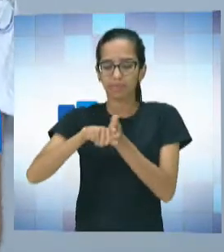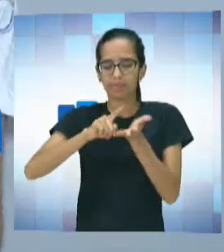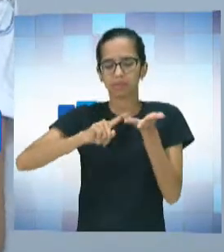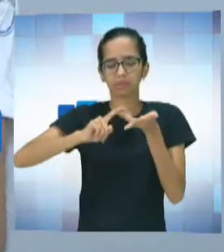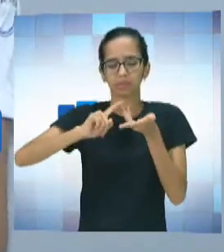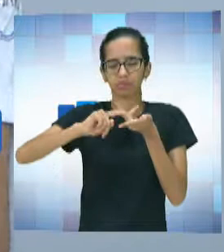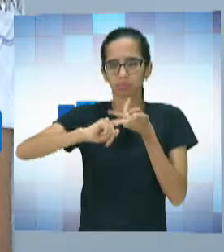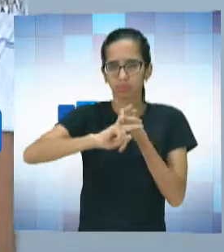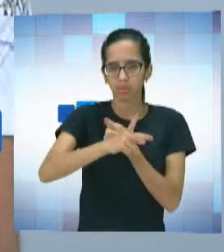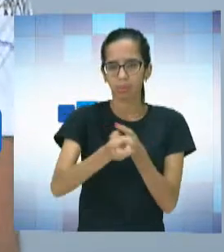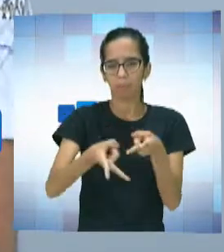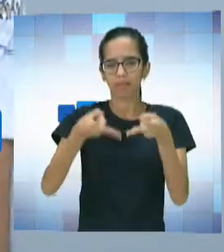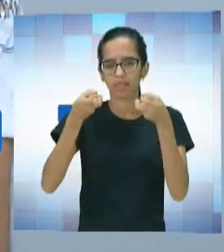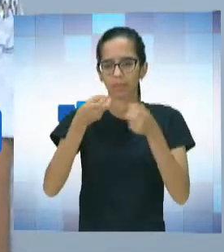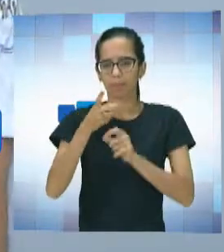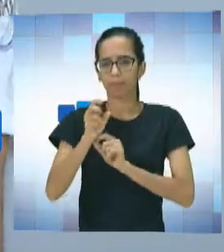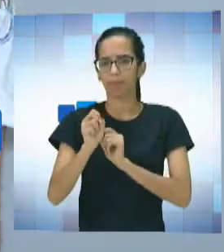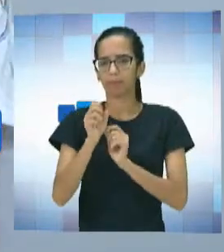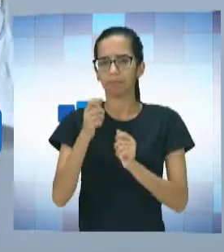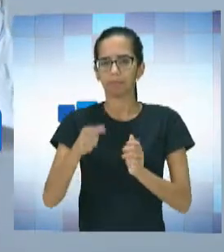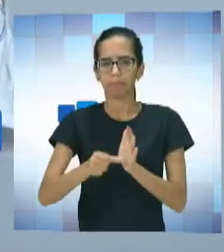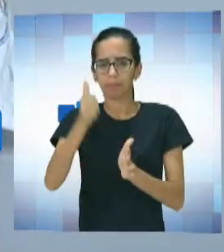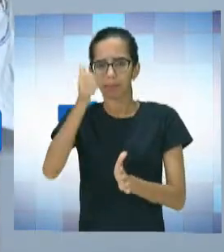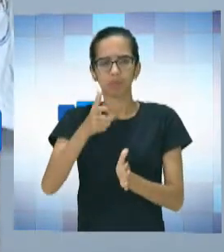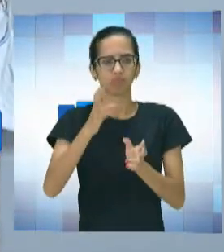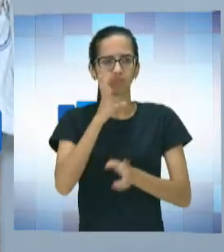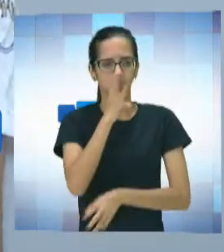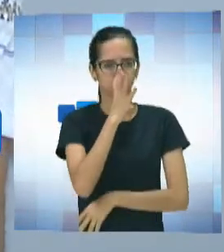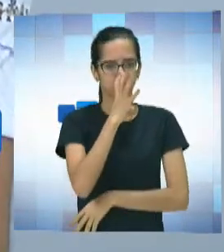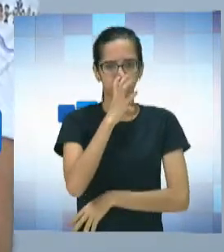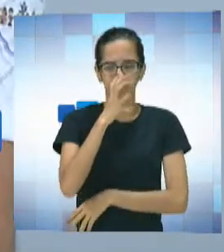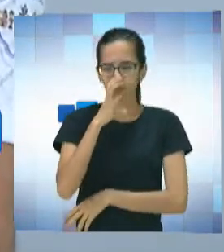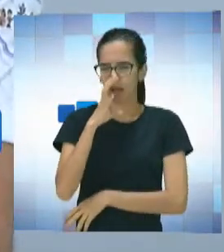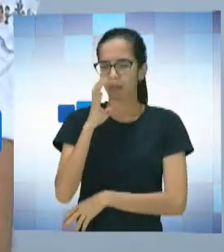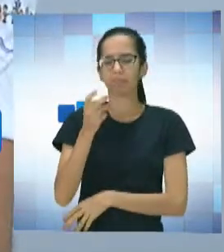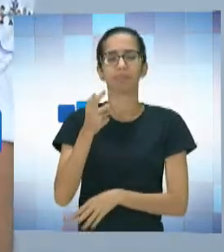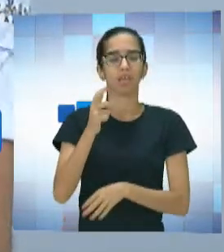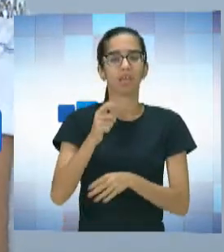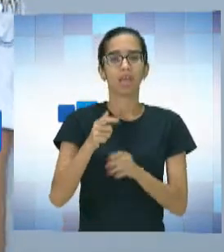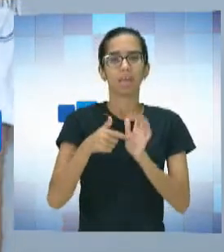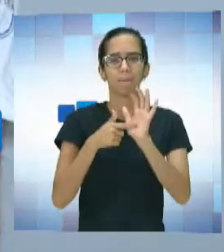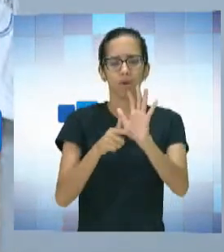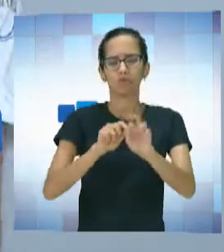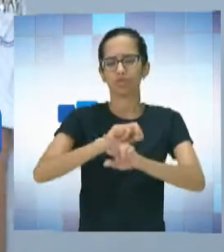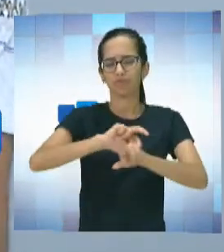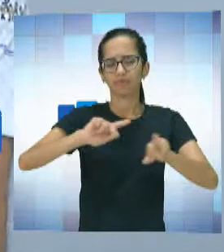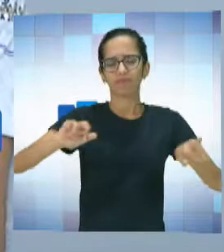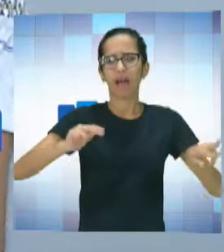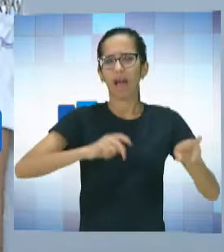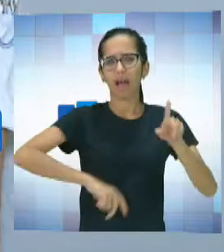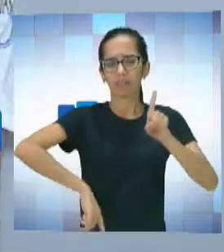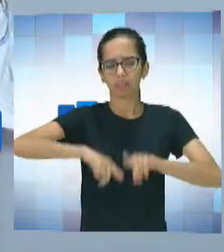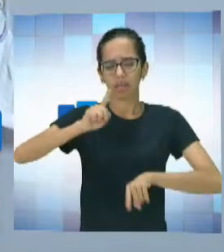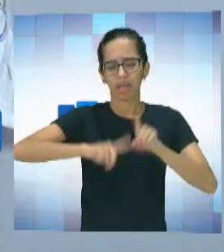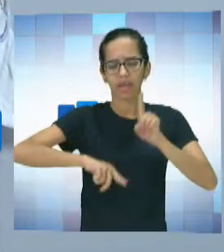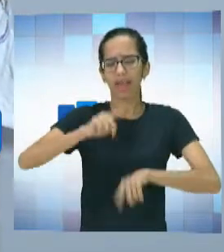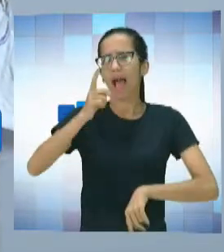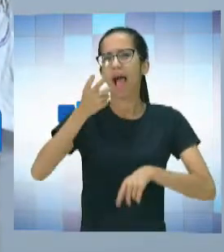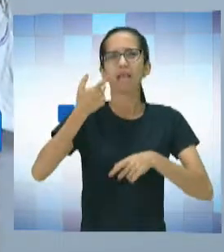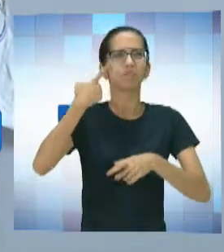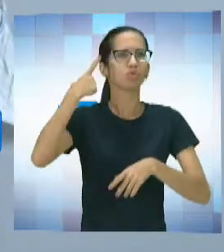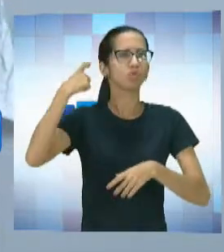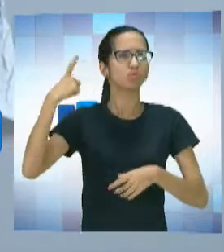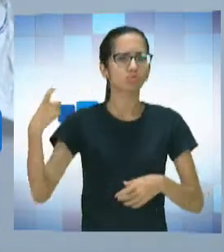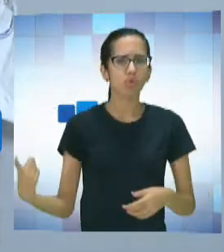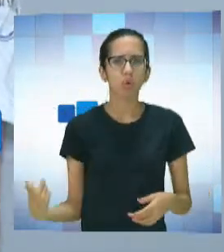Primeiro, a questão de observar. E você apresenta vários tipos de instrumentos, som, e aí ele vai percebendo.